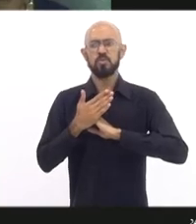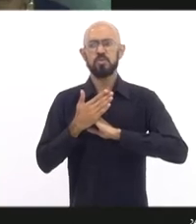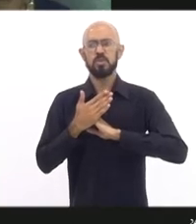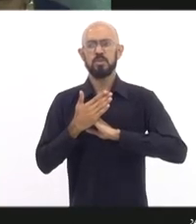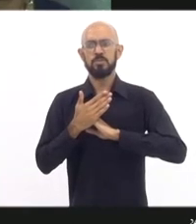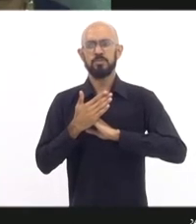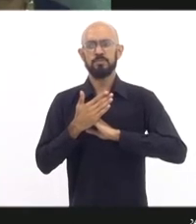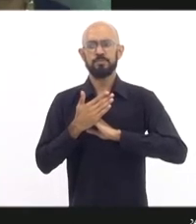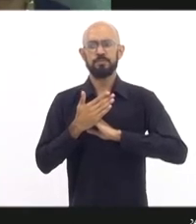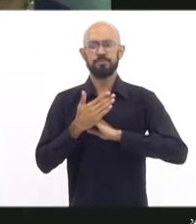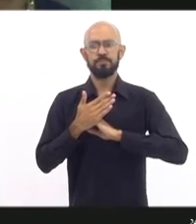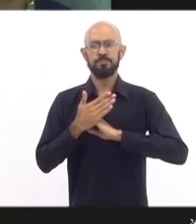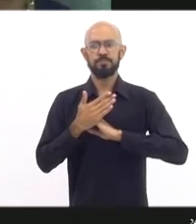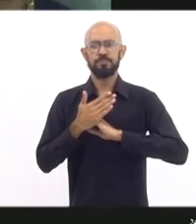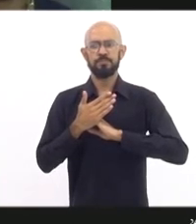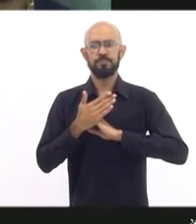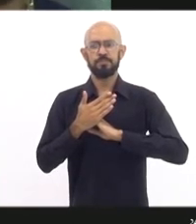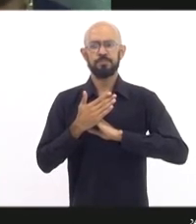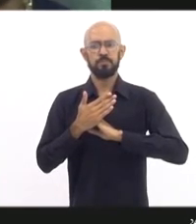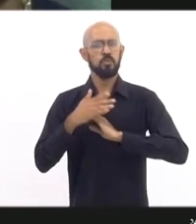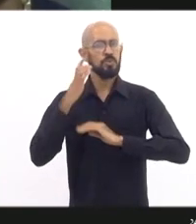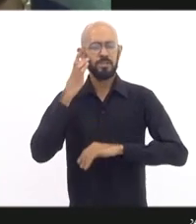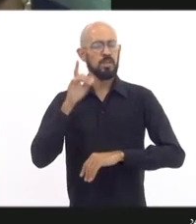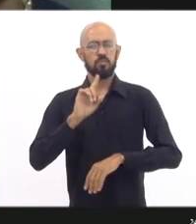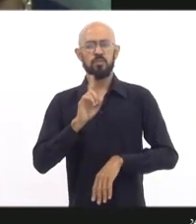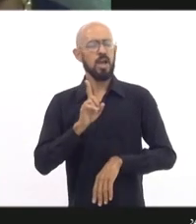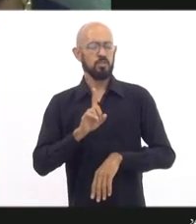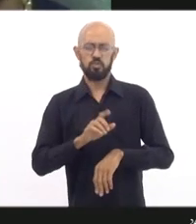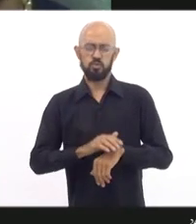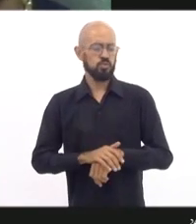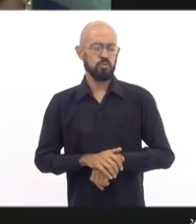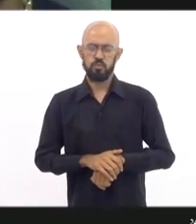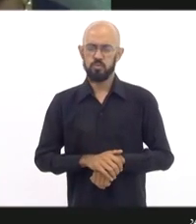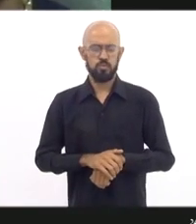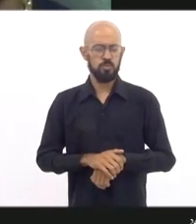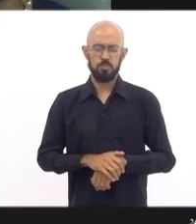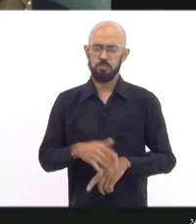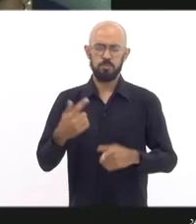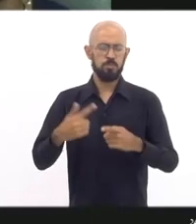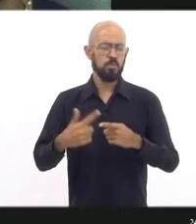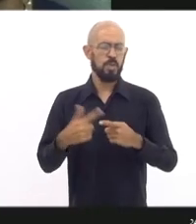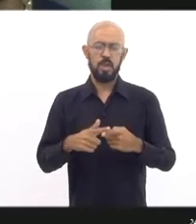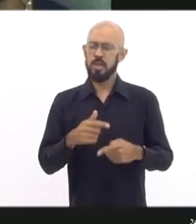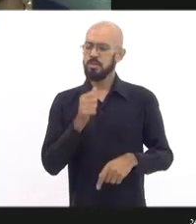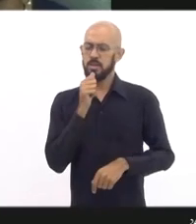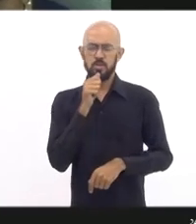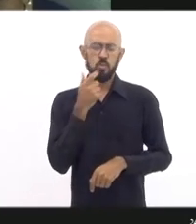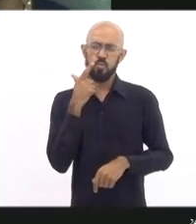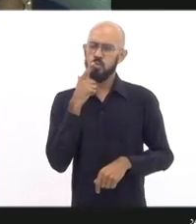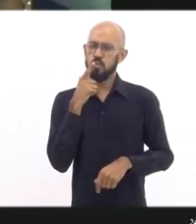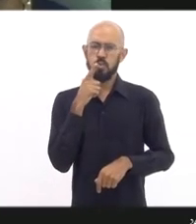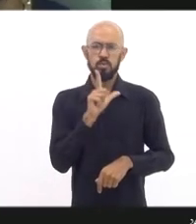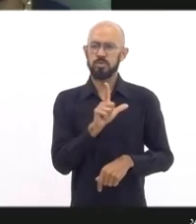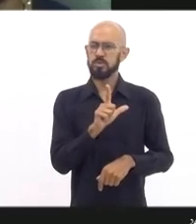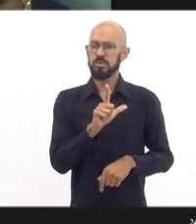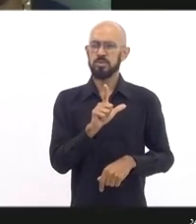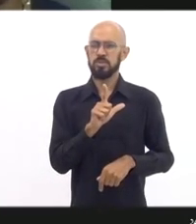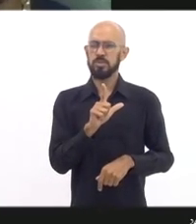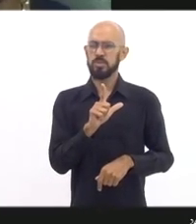não está sendo nada fácil, porque ainda não consegui viver o meu luto.